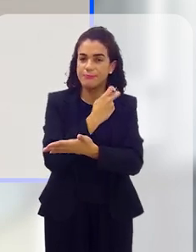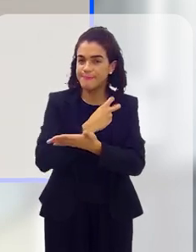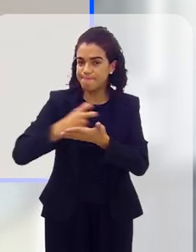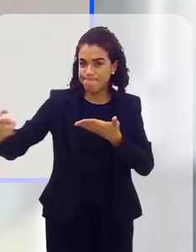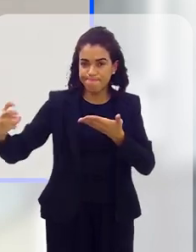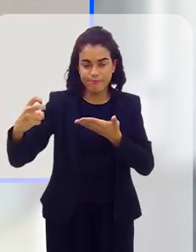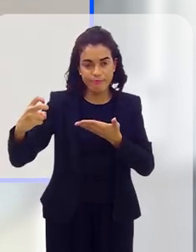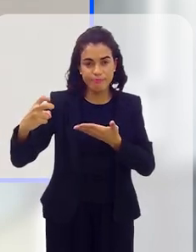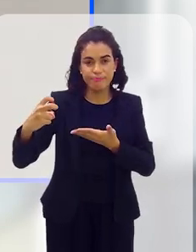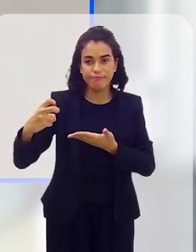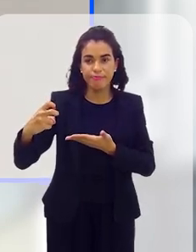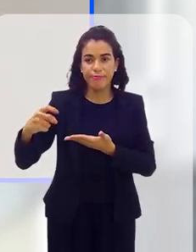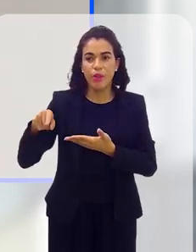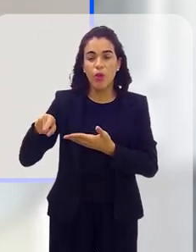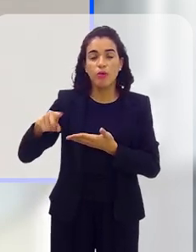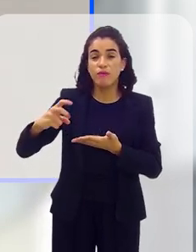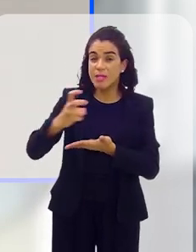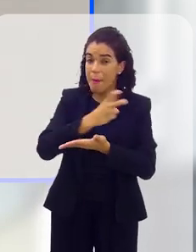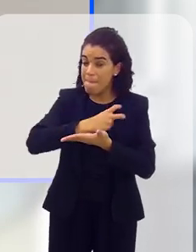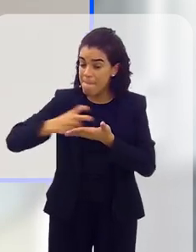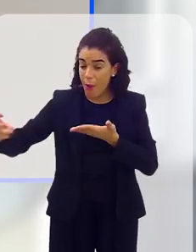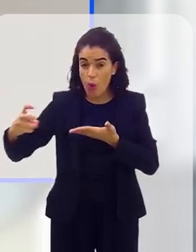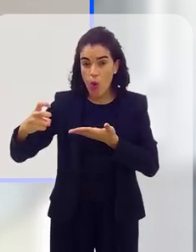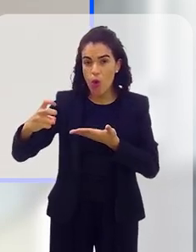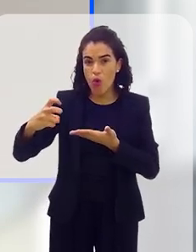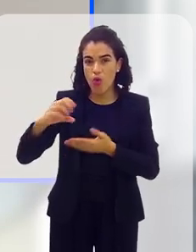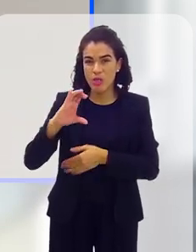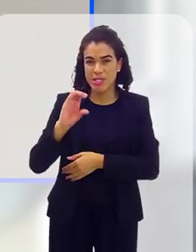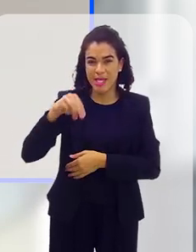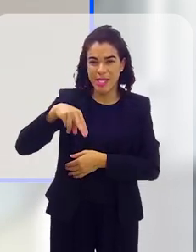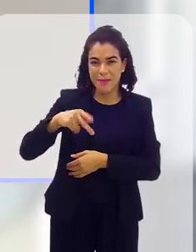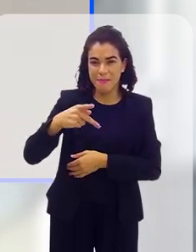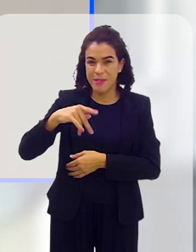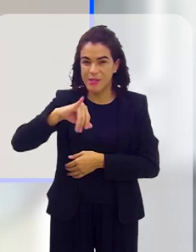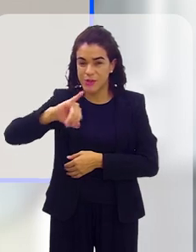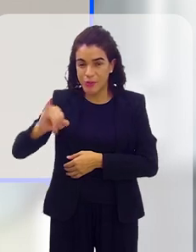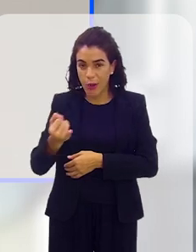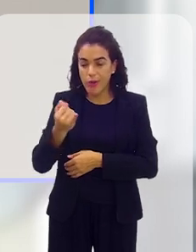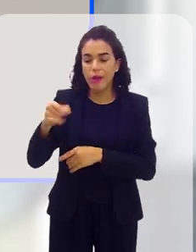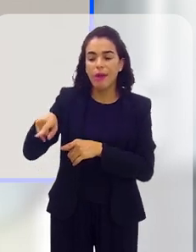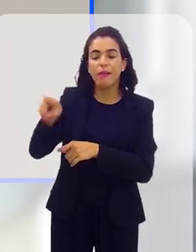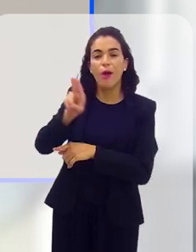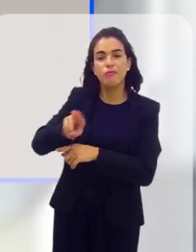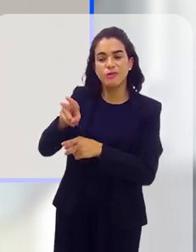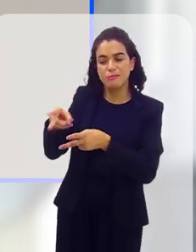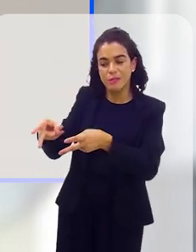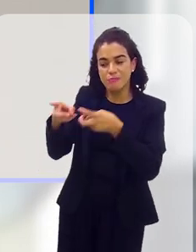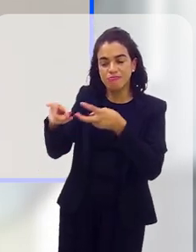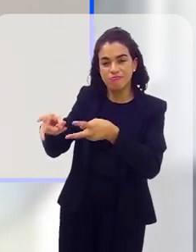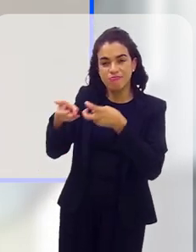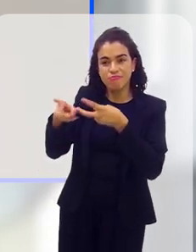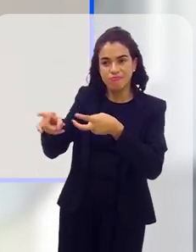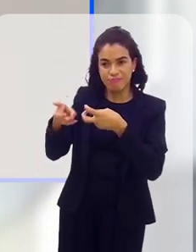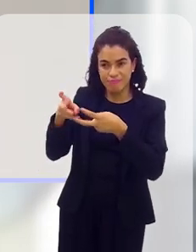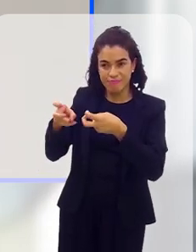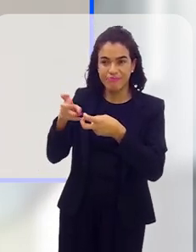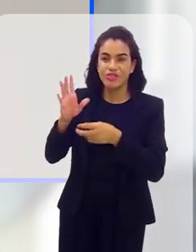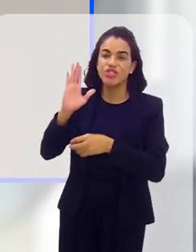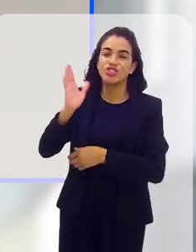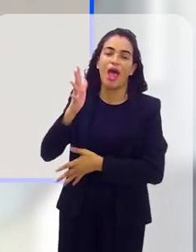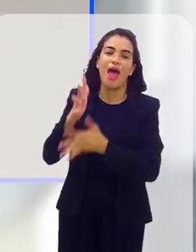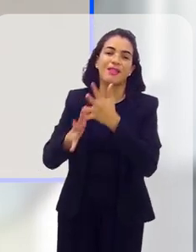retirado. Então, quando você suprime a personalidade jurídica daquele que está usando uma empresa para fazer a